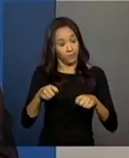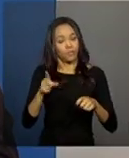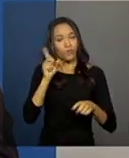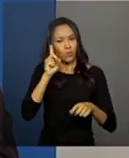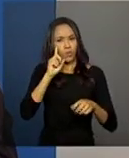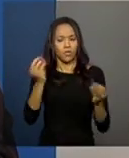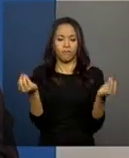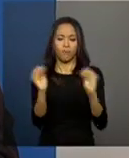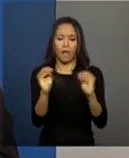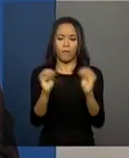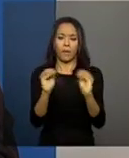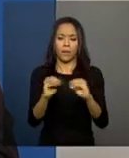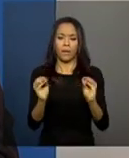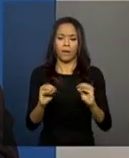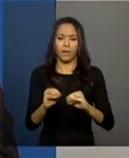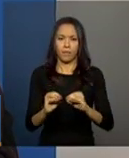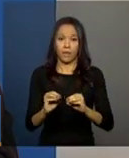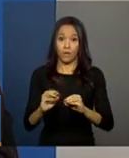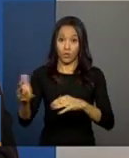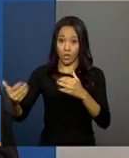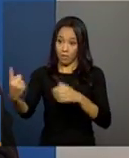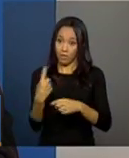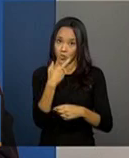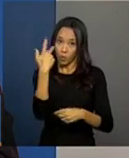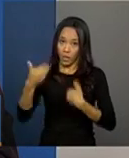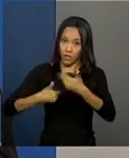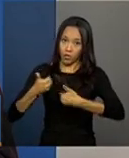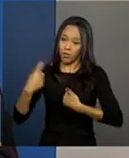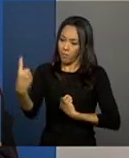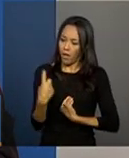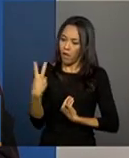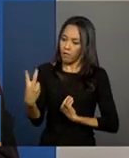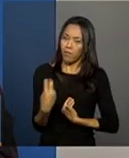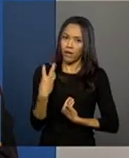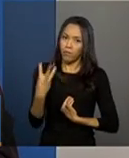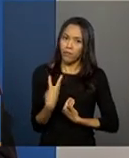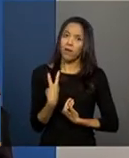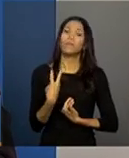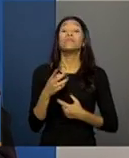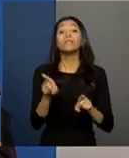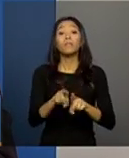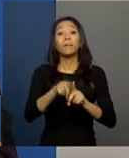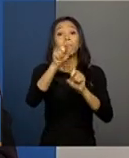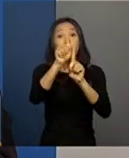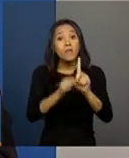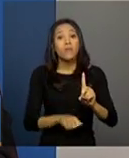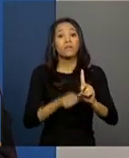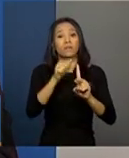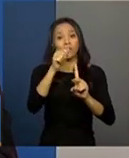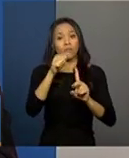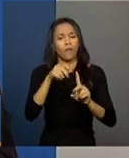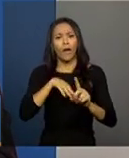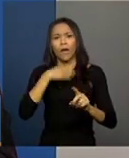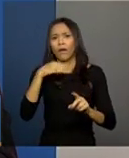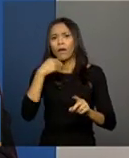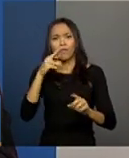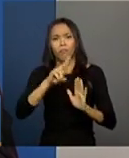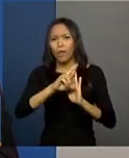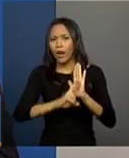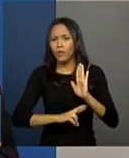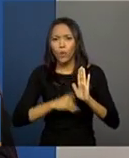desses atendimentos, também facilita o preenchimento do registro mensal. Ah, Caio, não está pronto o relatório. Quer dizer,